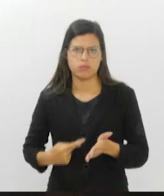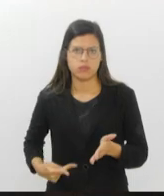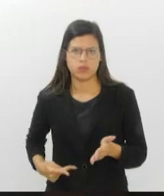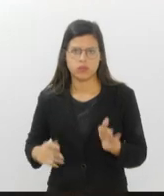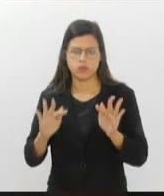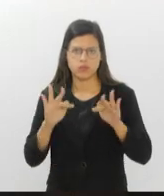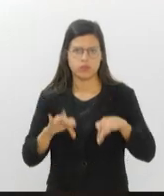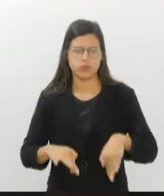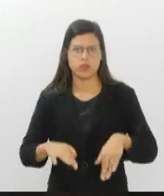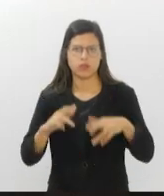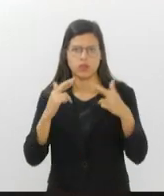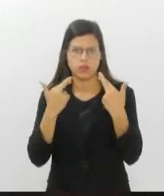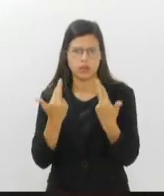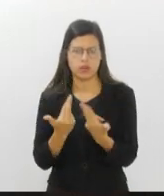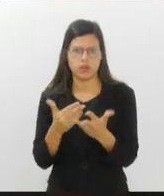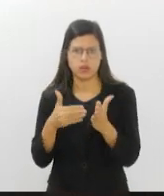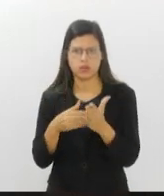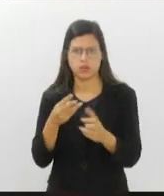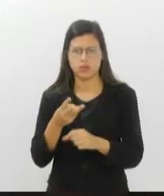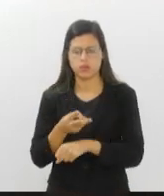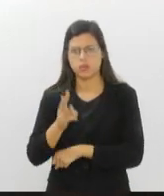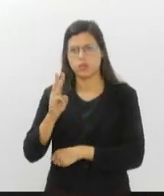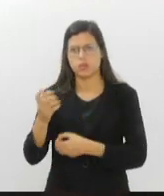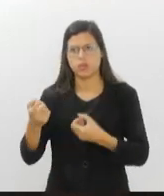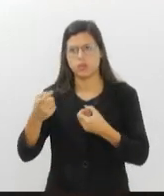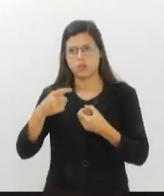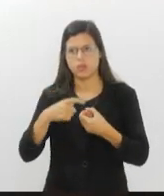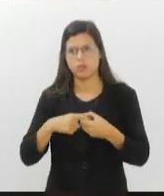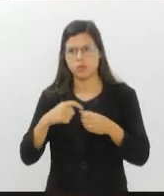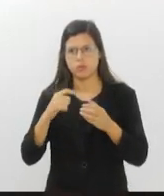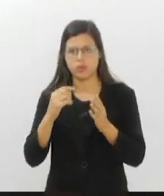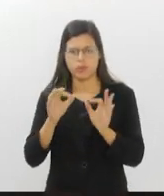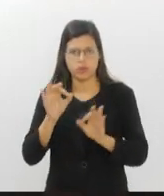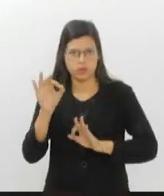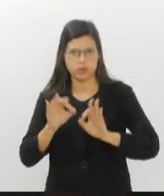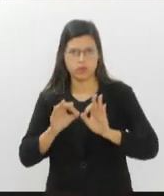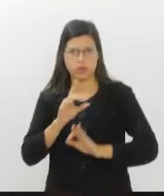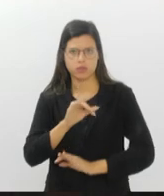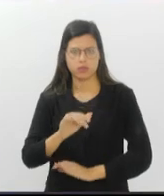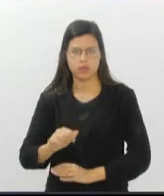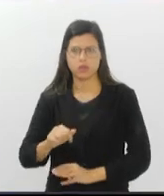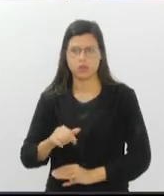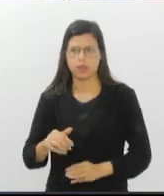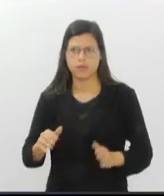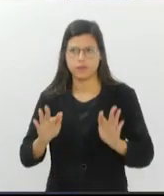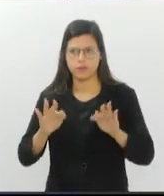sessão até às 15 horas, quando retornaremos com a ordem do dia. Está suspensa a sessão.